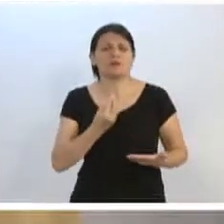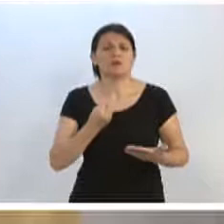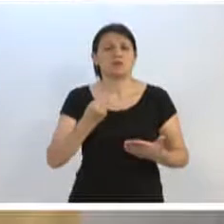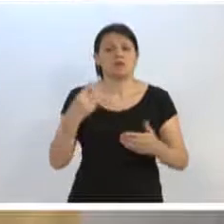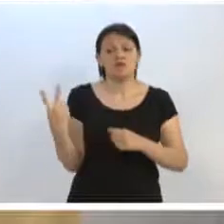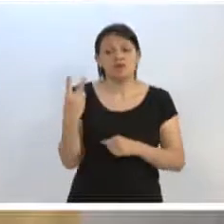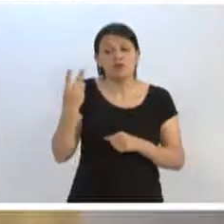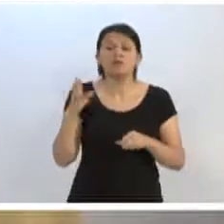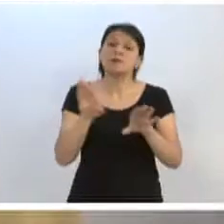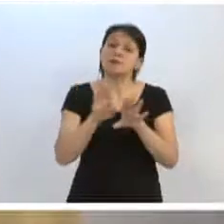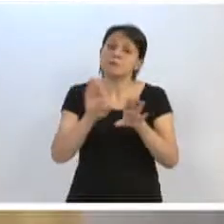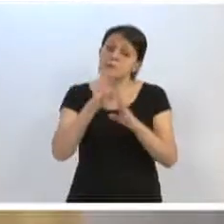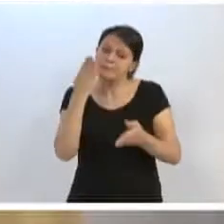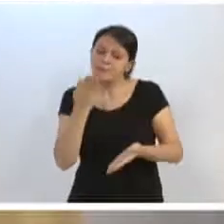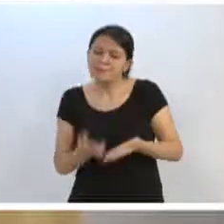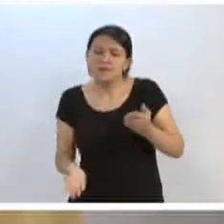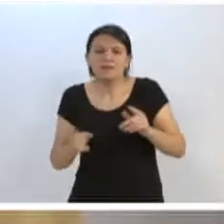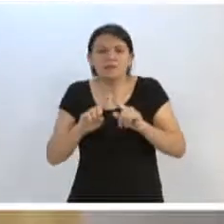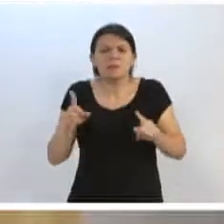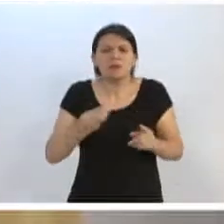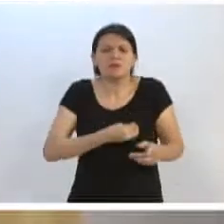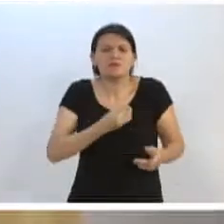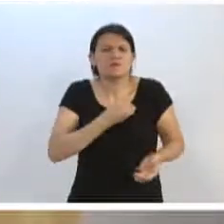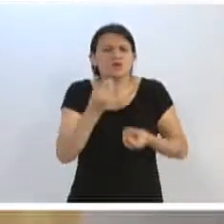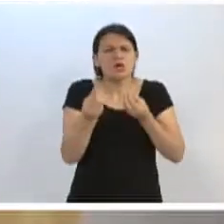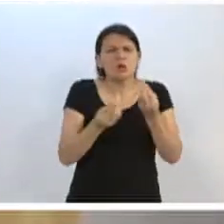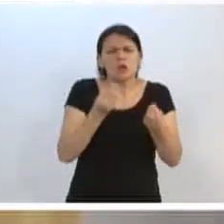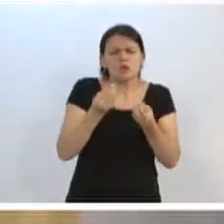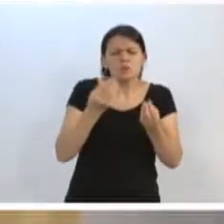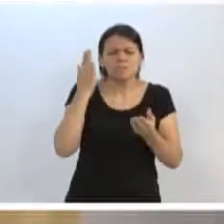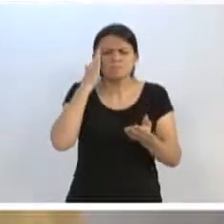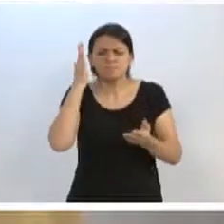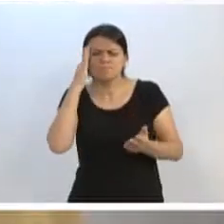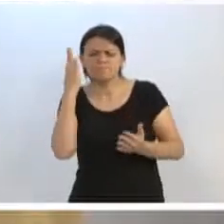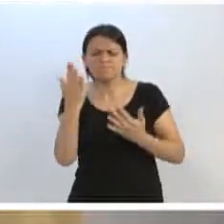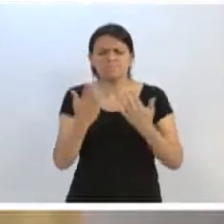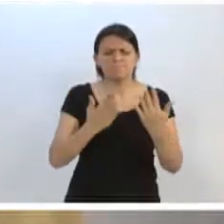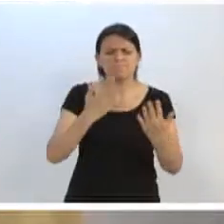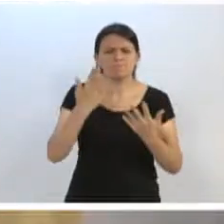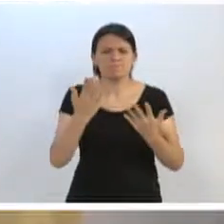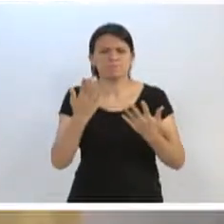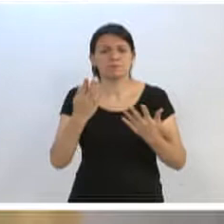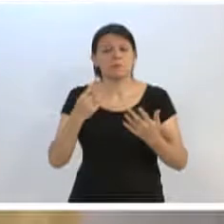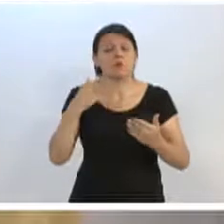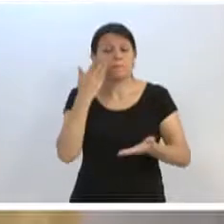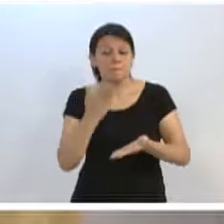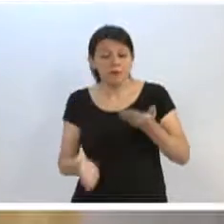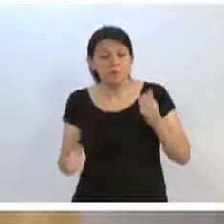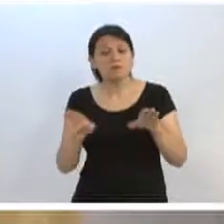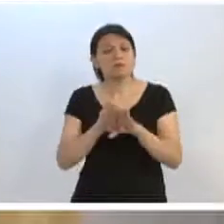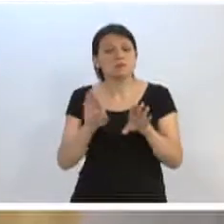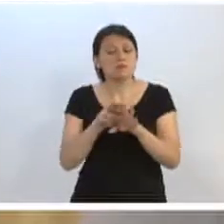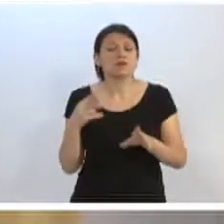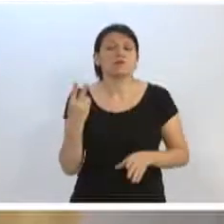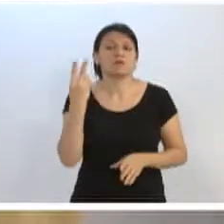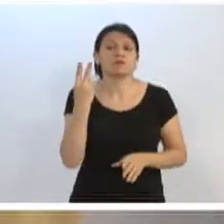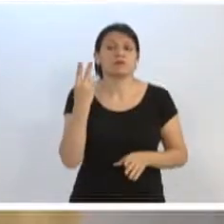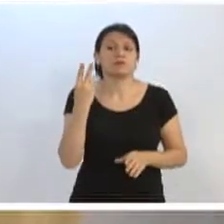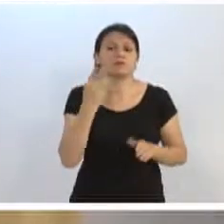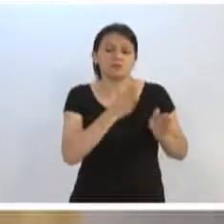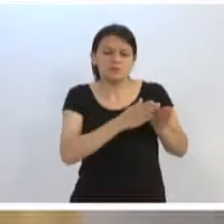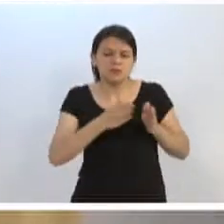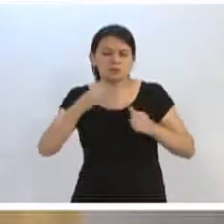sobretudo, da forma como a gente sabe lidar com elas. Com as derrotas e com as vitórias. Passamos por um processo eleitoral.